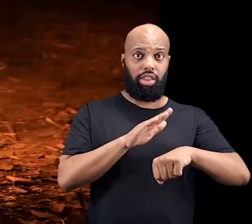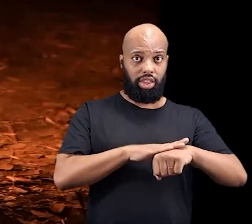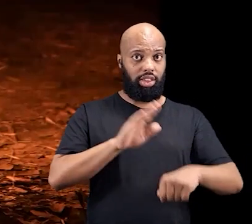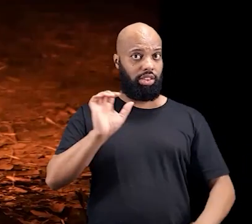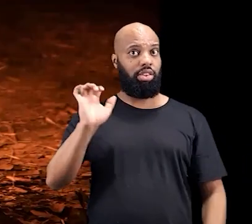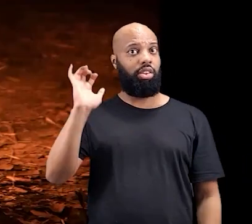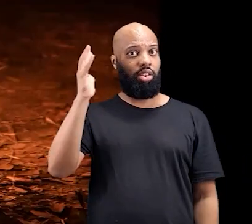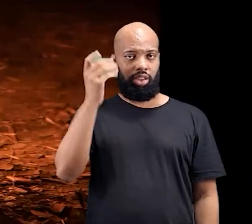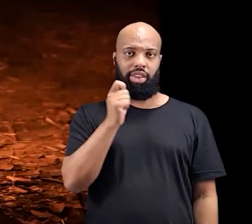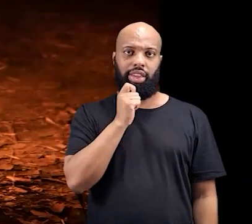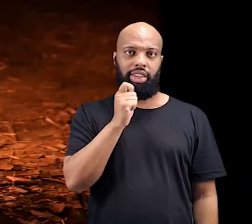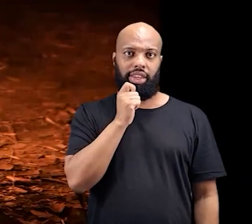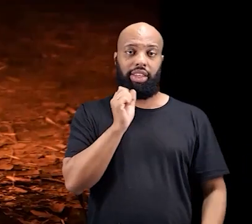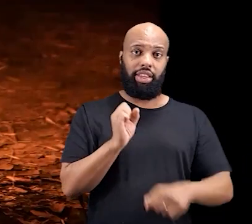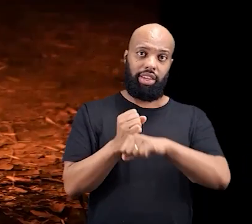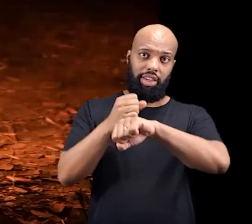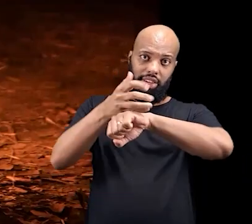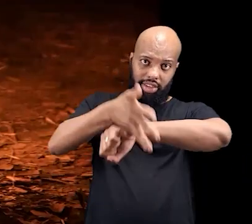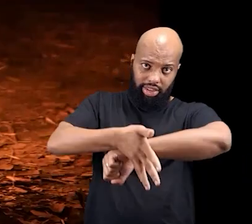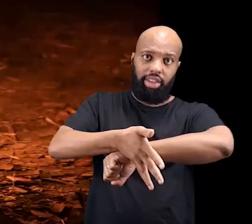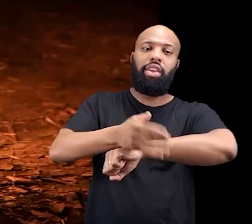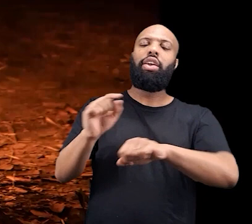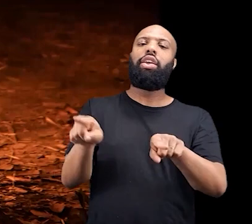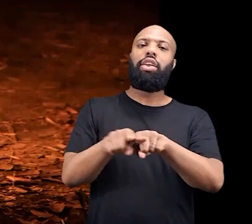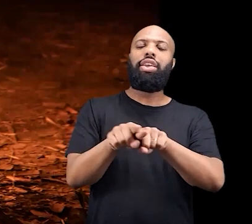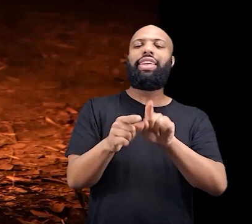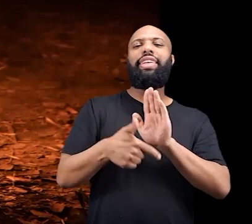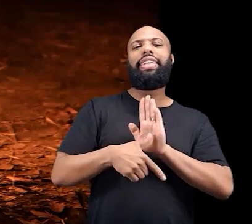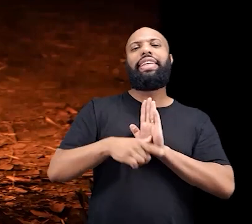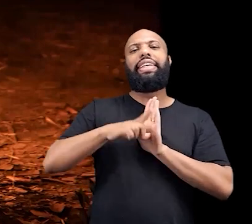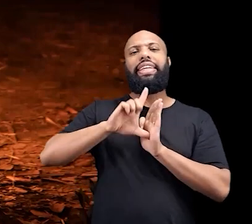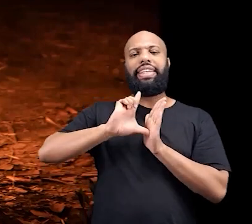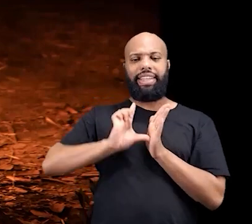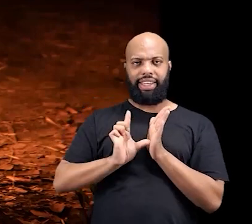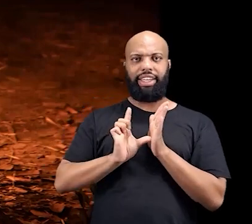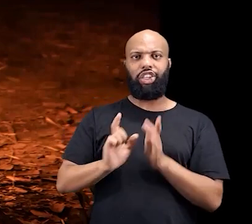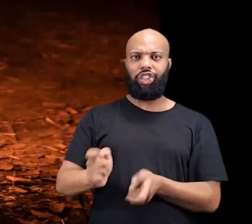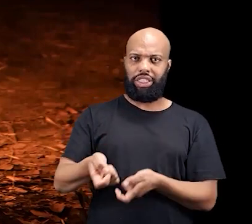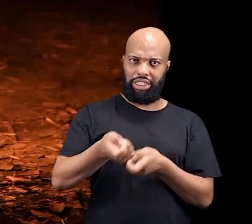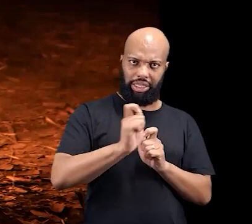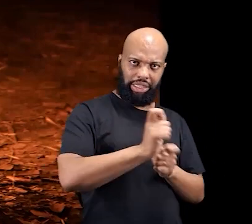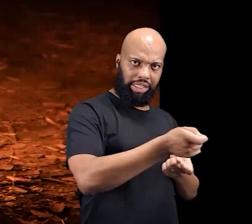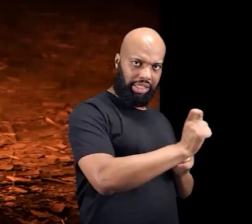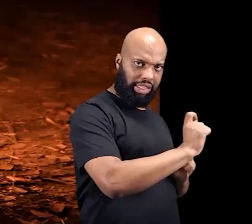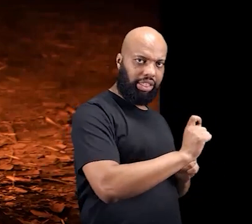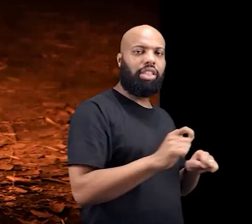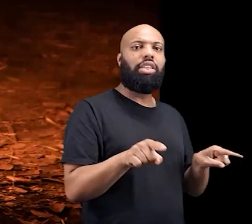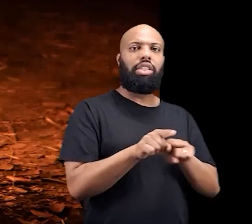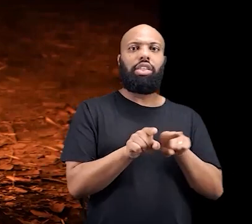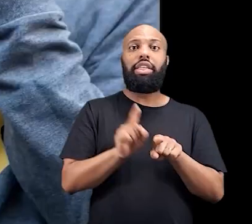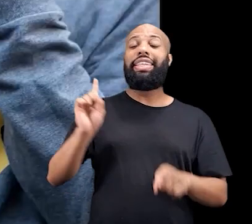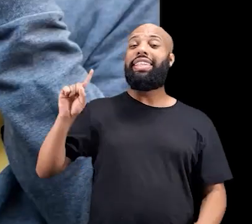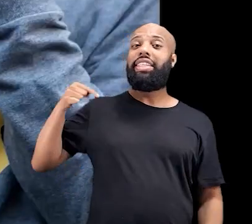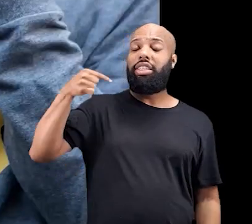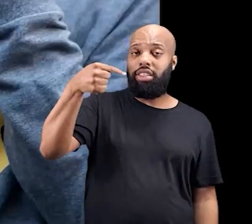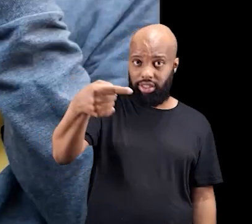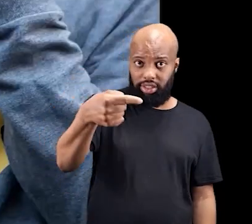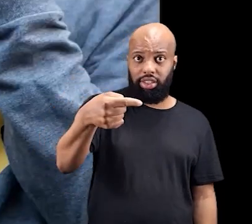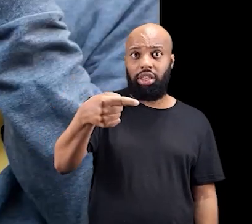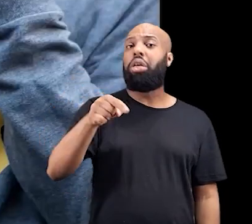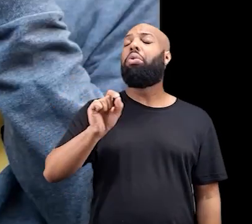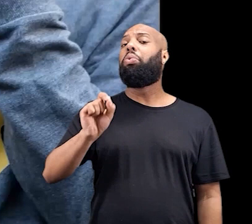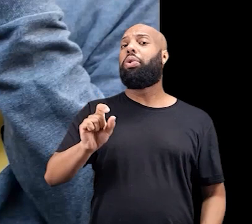Então, esse aqui é o momento que isso está acontecendo, né? Na madrugada, que antecede aí a pescaria.